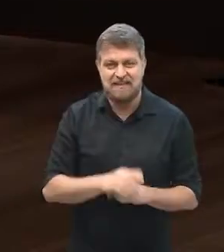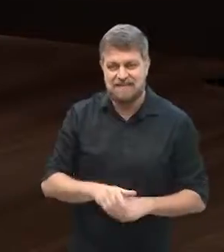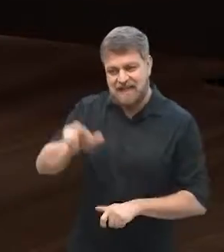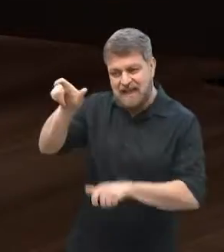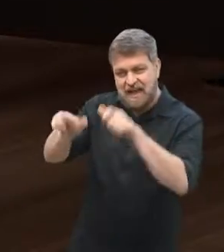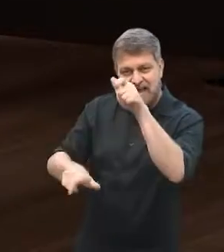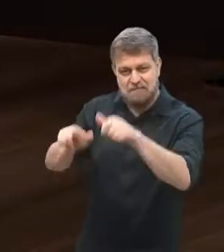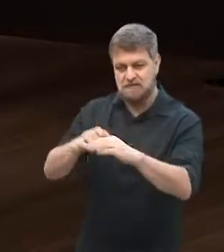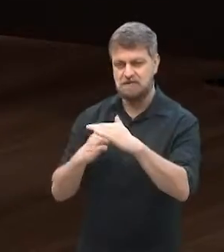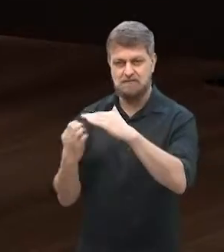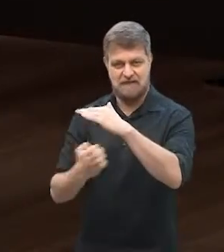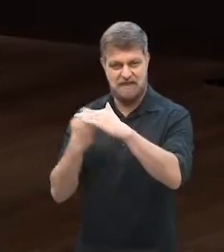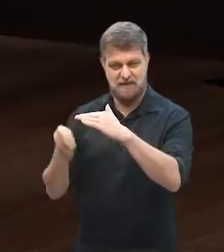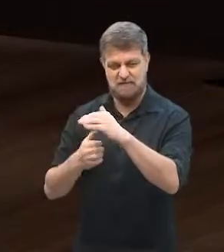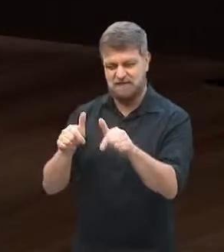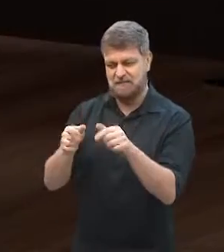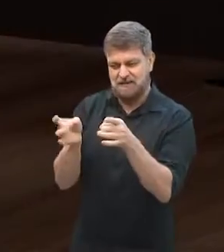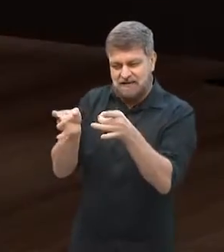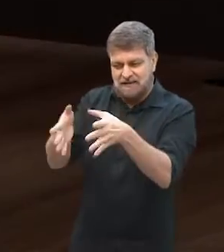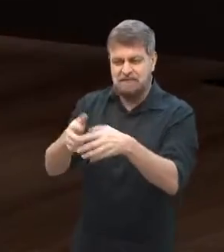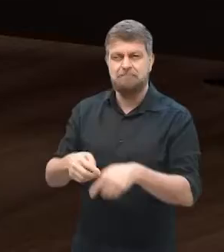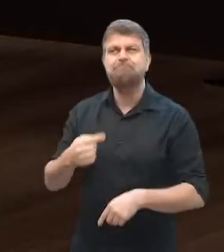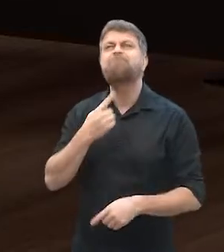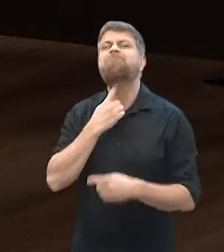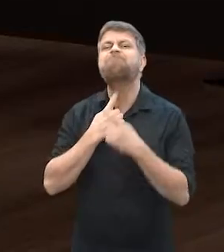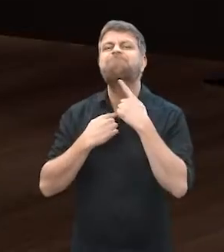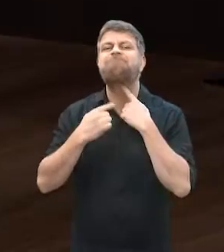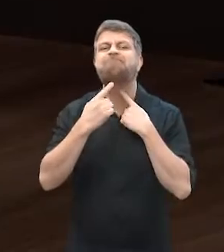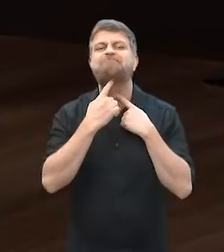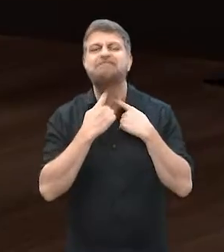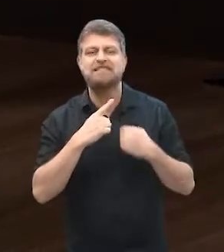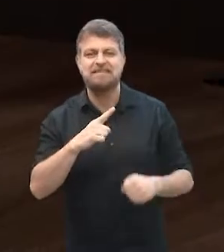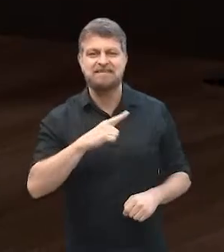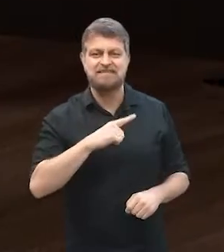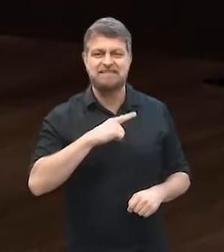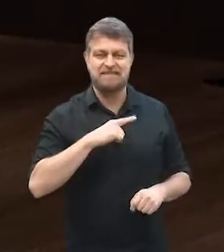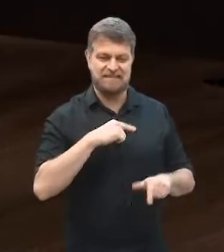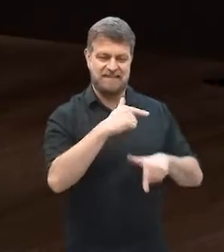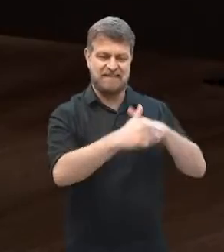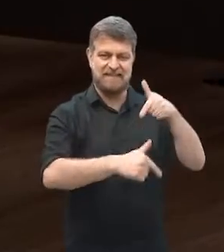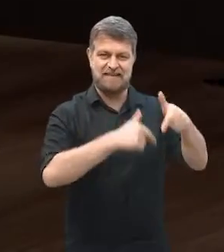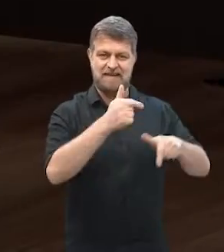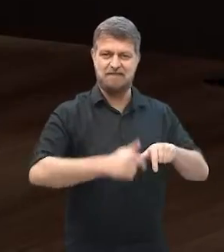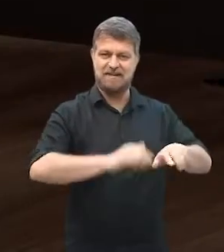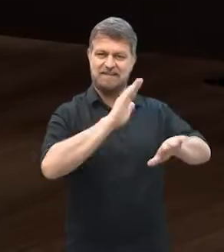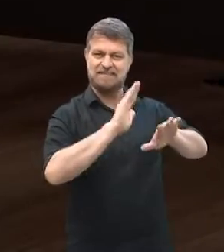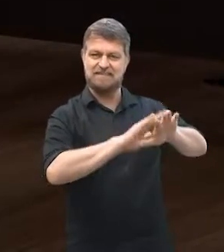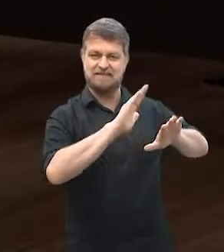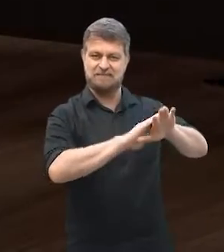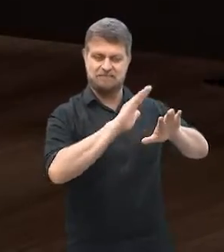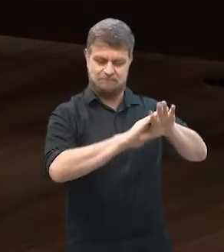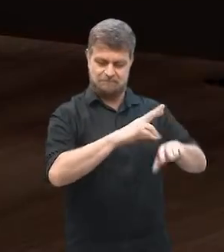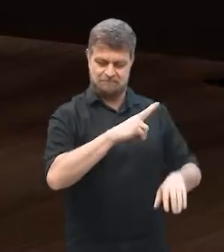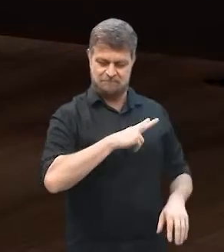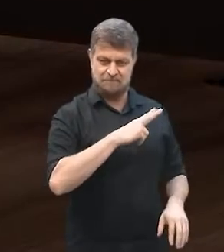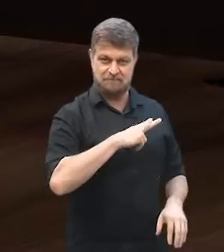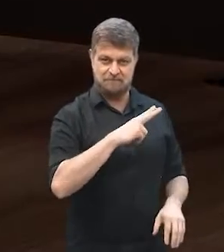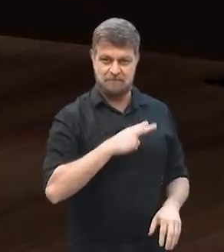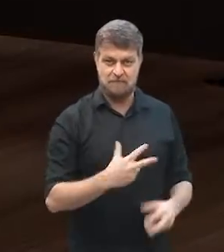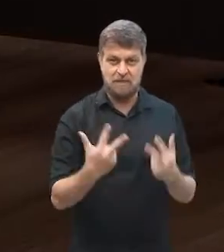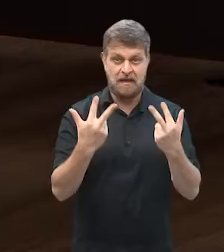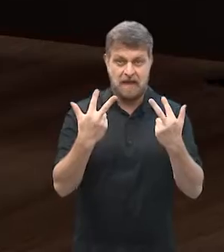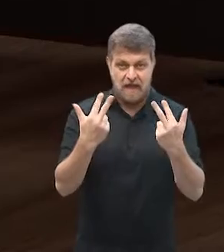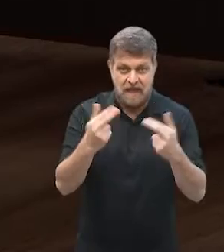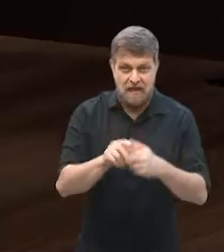ou, ao menos, cogitando essa possibilidade para viver do próprio negócio, como é o